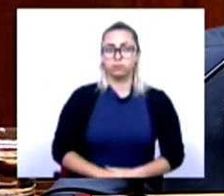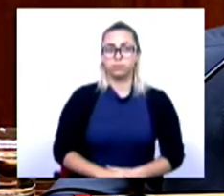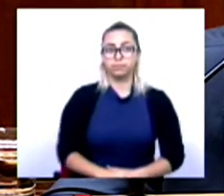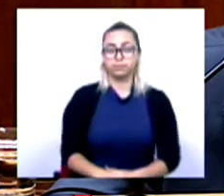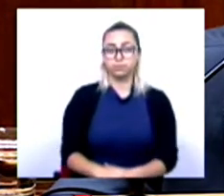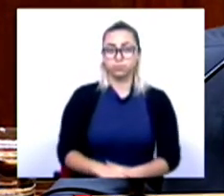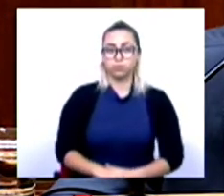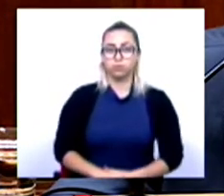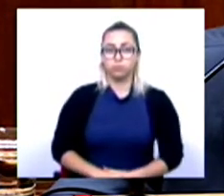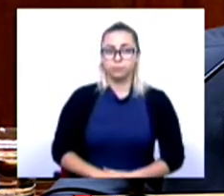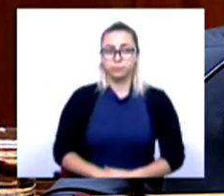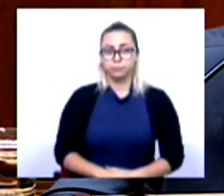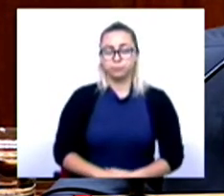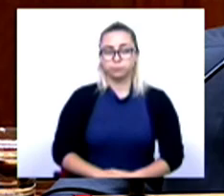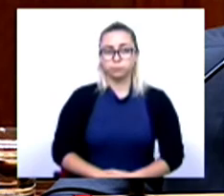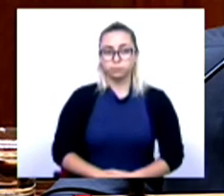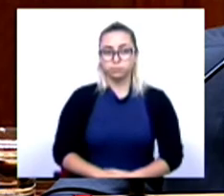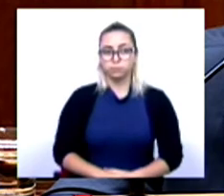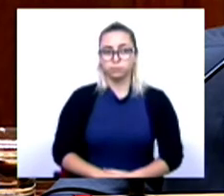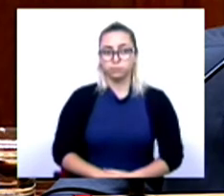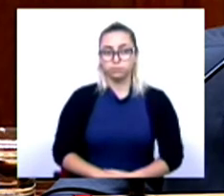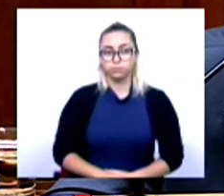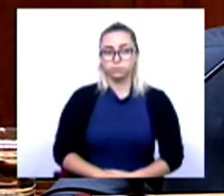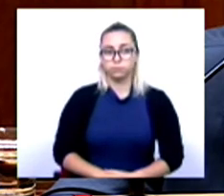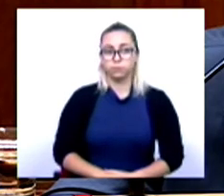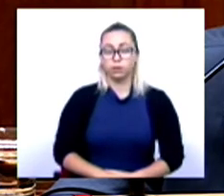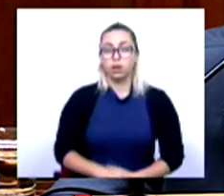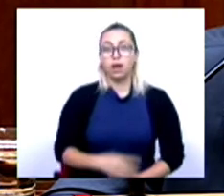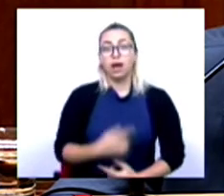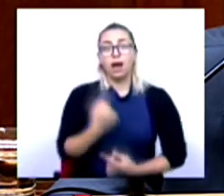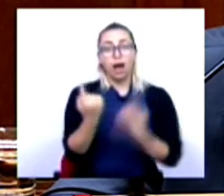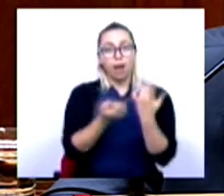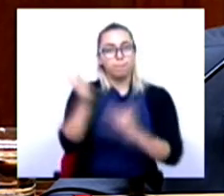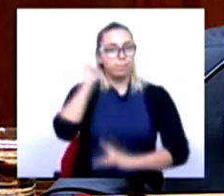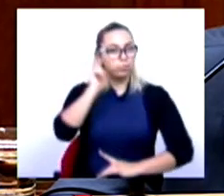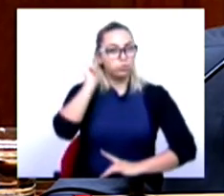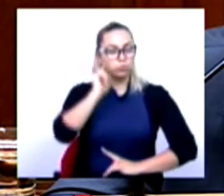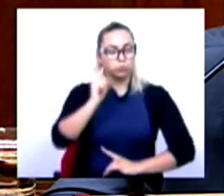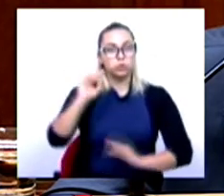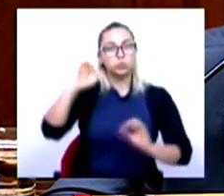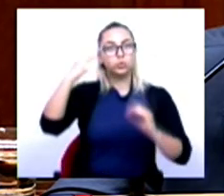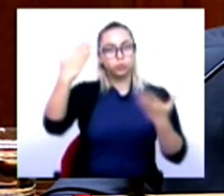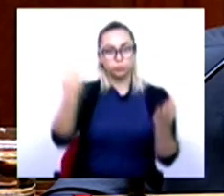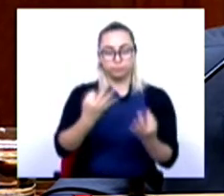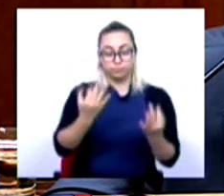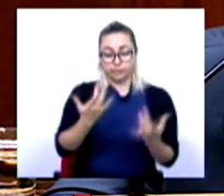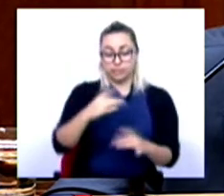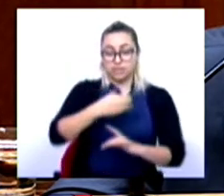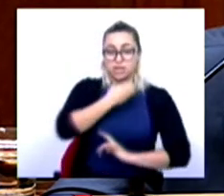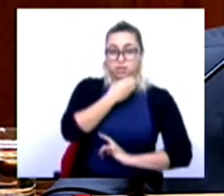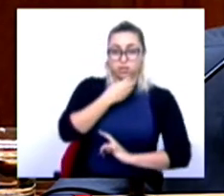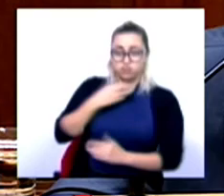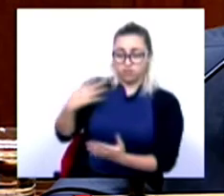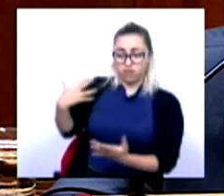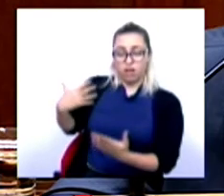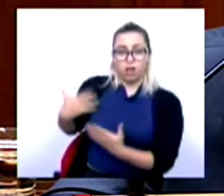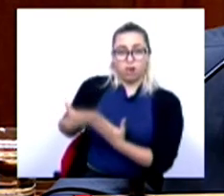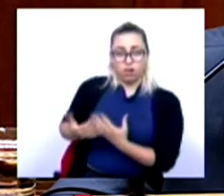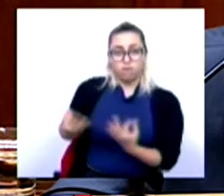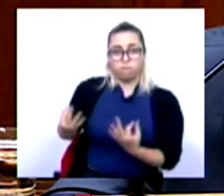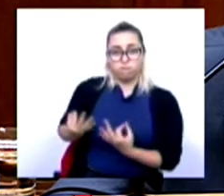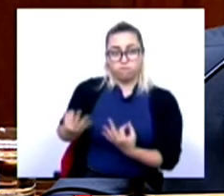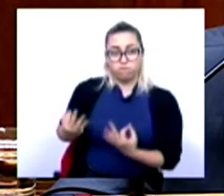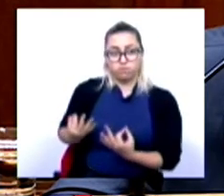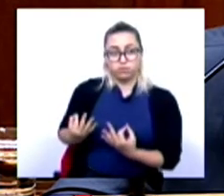é muito importante. Nesta crise, apesar